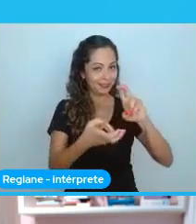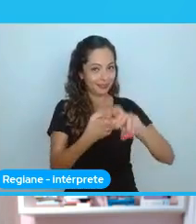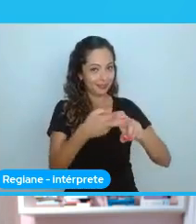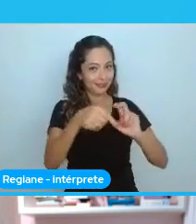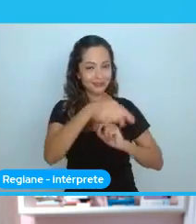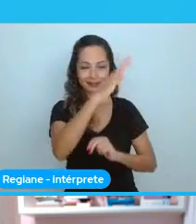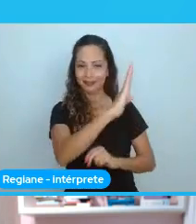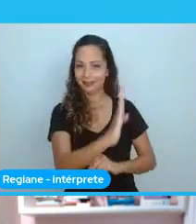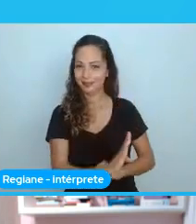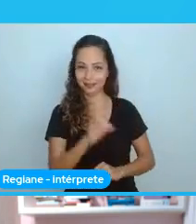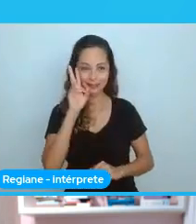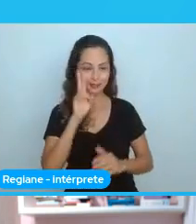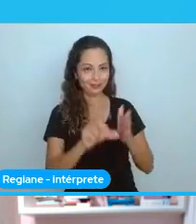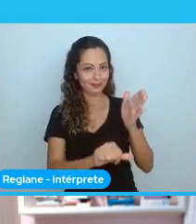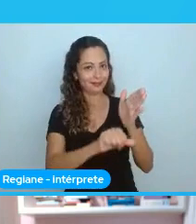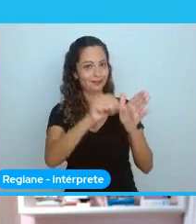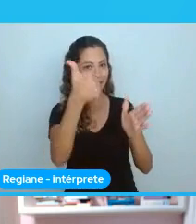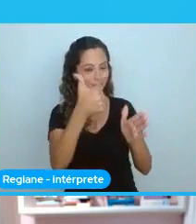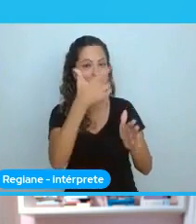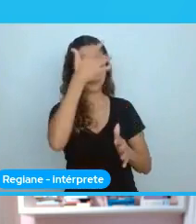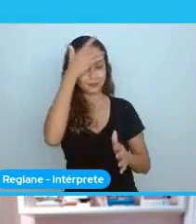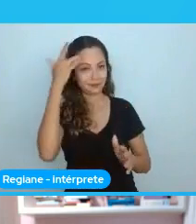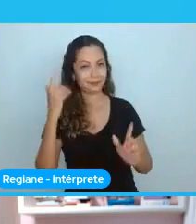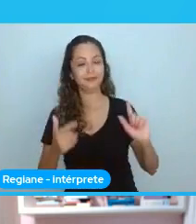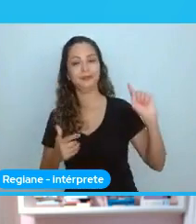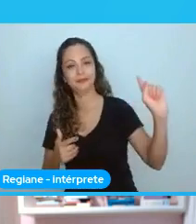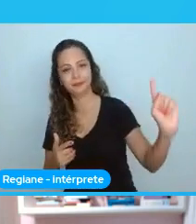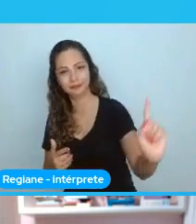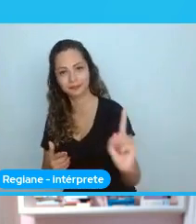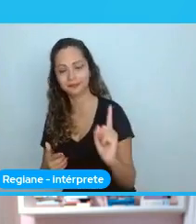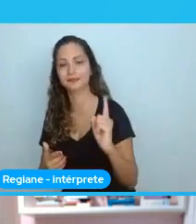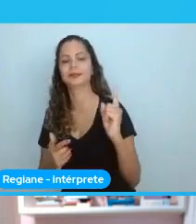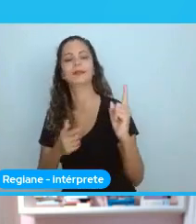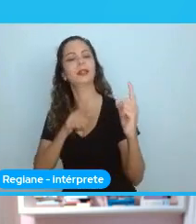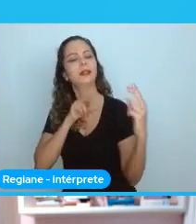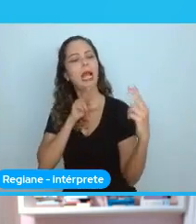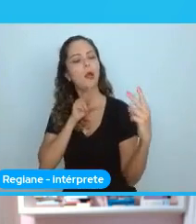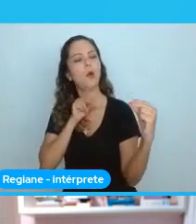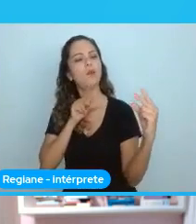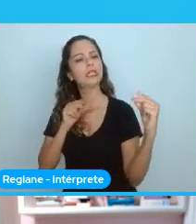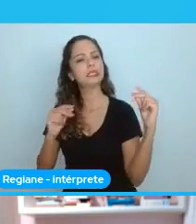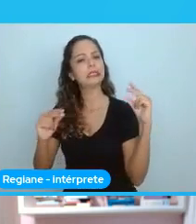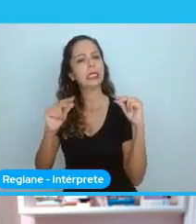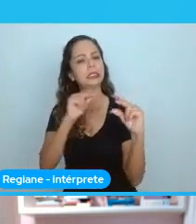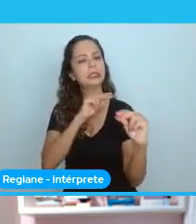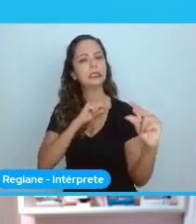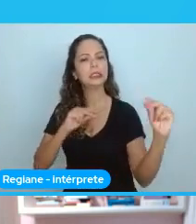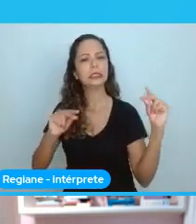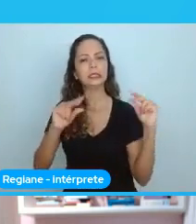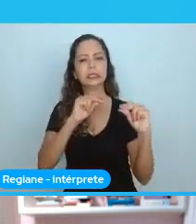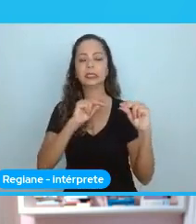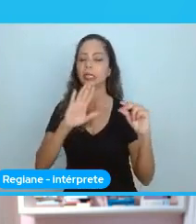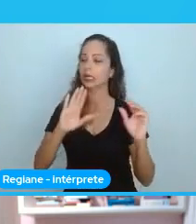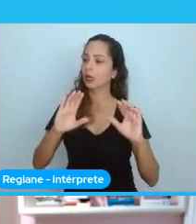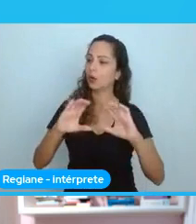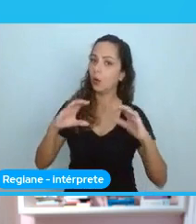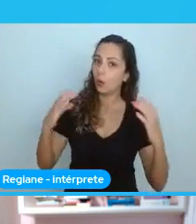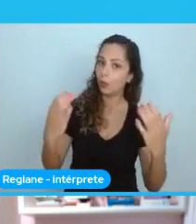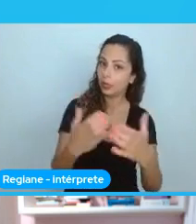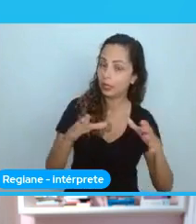isso... Uma pessoa falou em uma conversa com a gente... A comunidade de vocês só vai